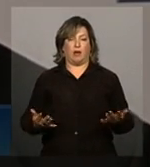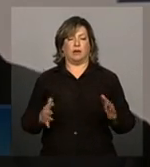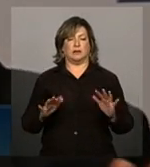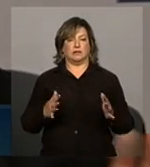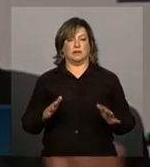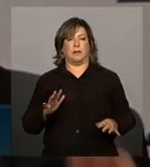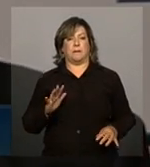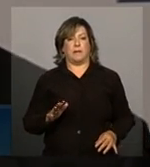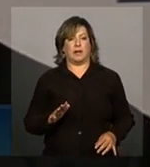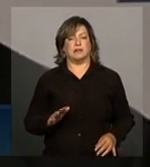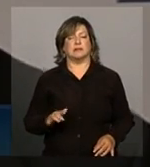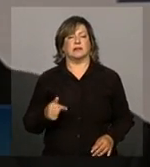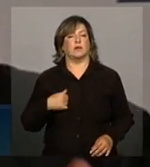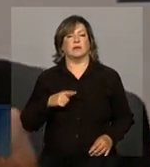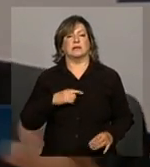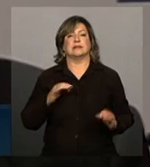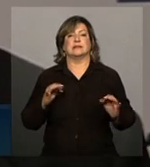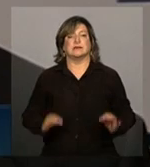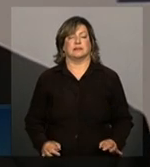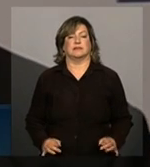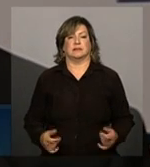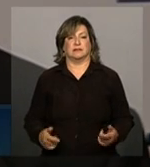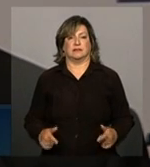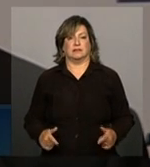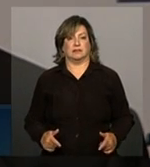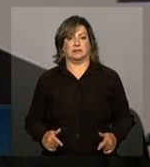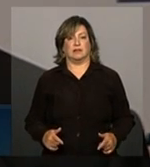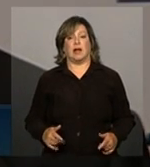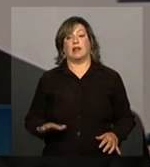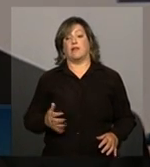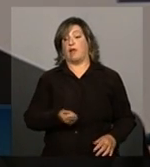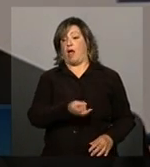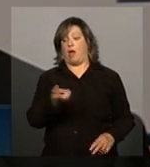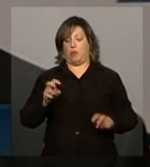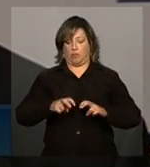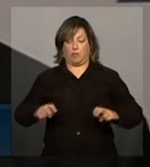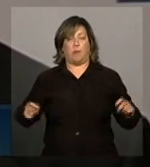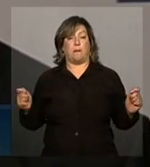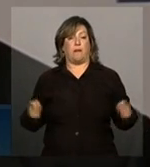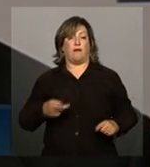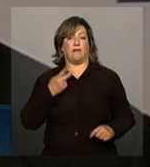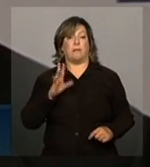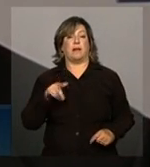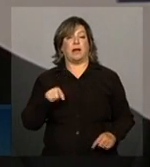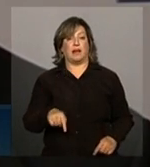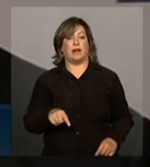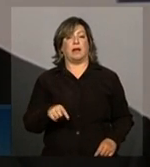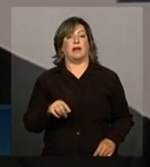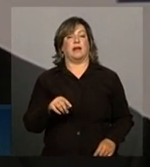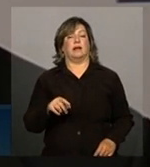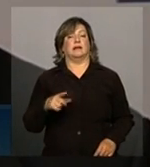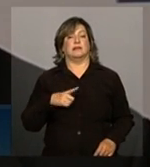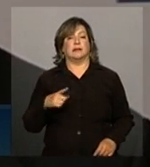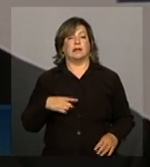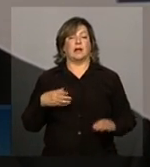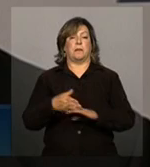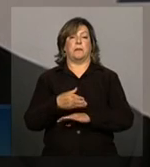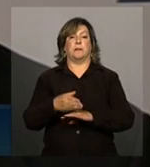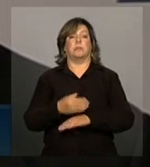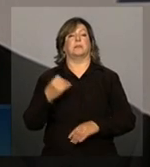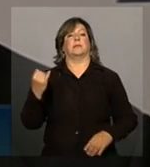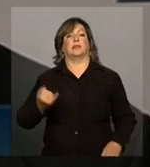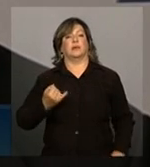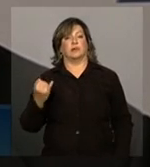mas eu não tenho certeza, talvez aqui algum companheiro da mesa possa comentar. Mas ela passa a já ter alguma participação importante